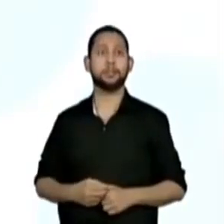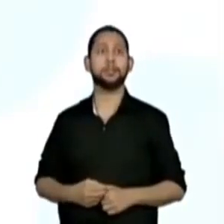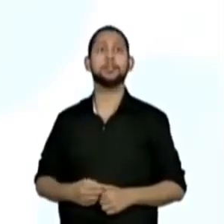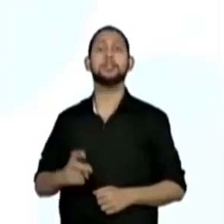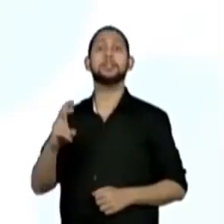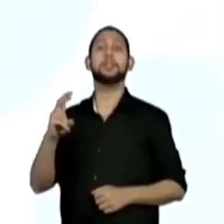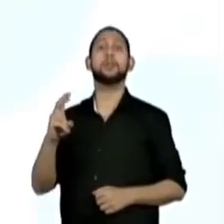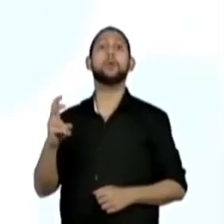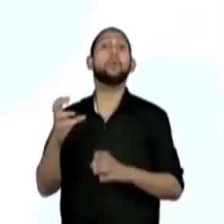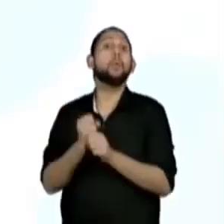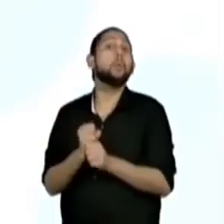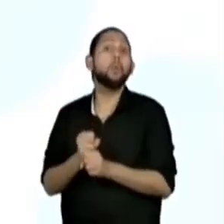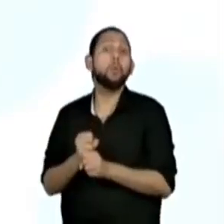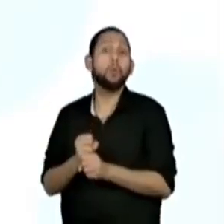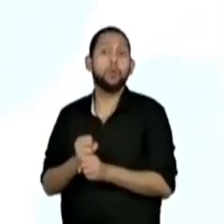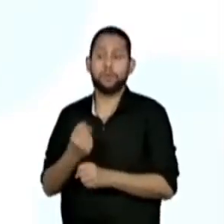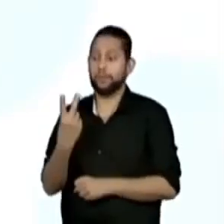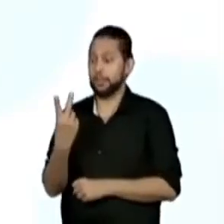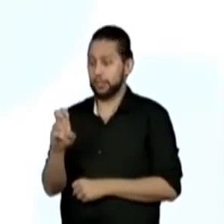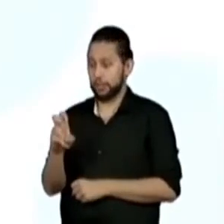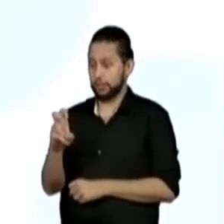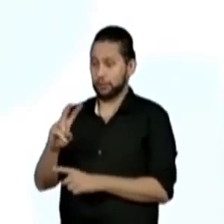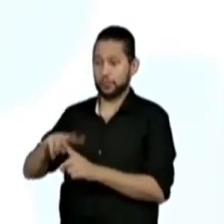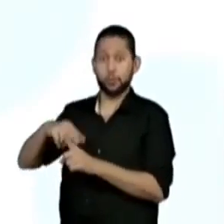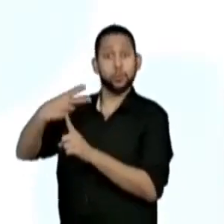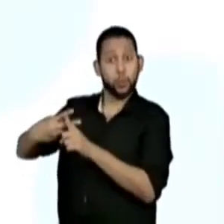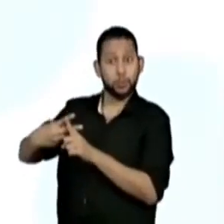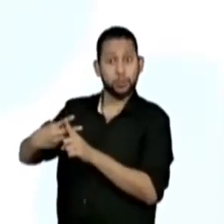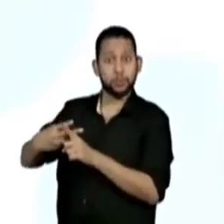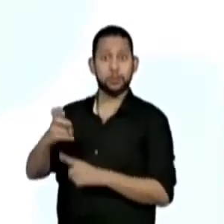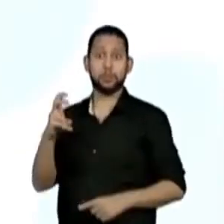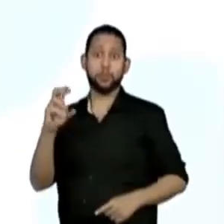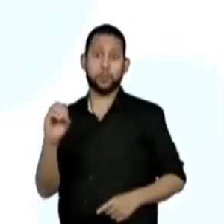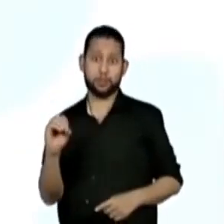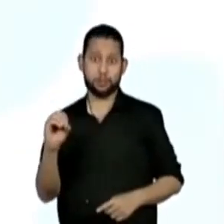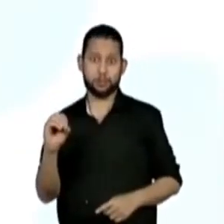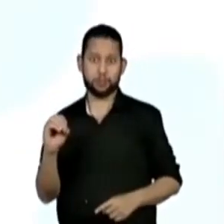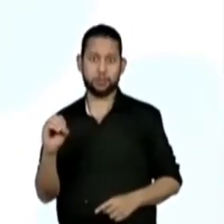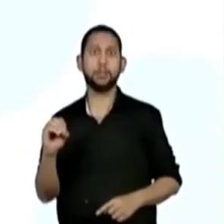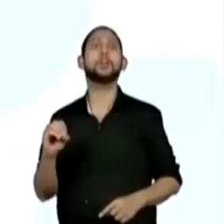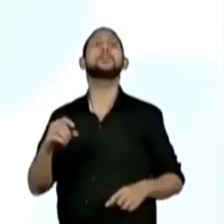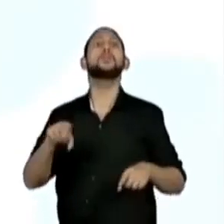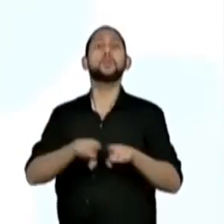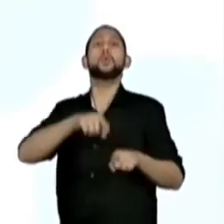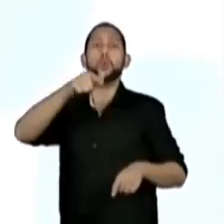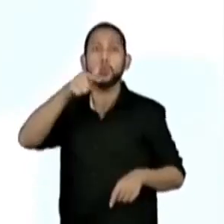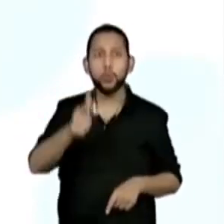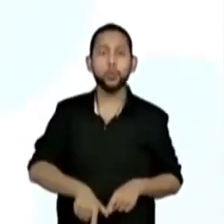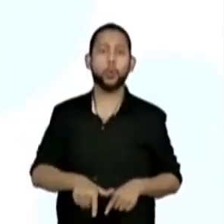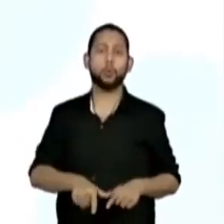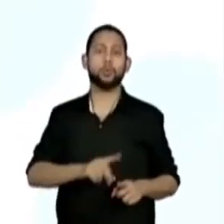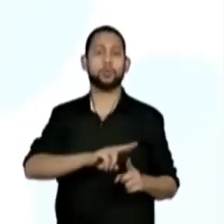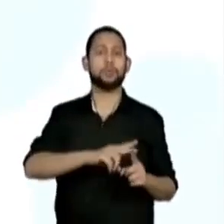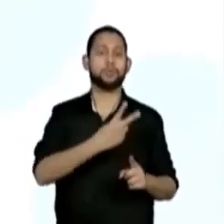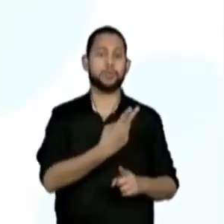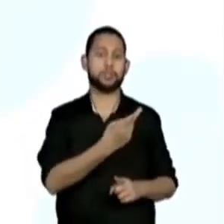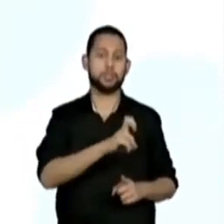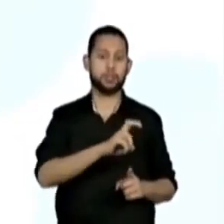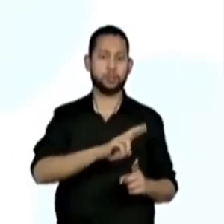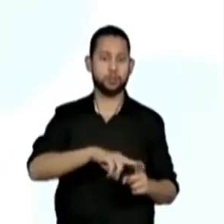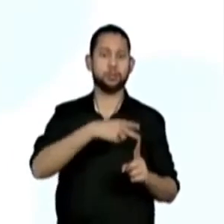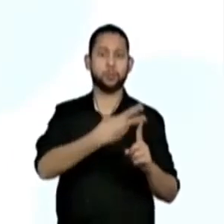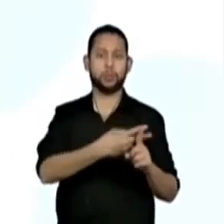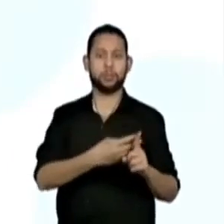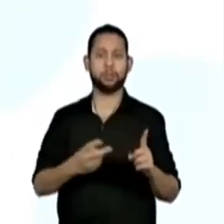Qual é o dobro de 25? 50. E, em seguida, o dobro de